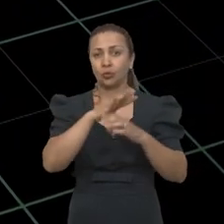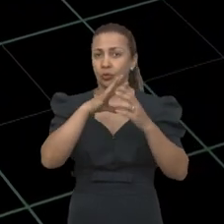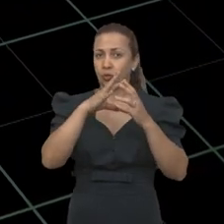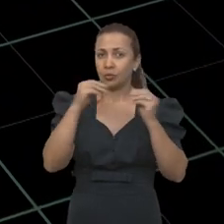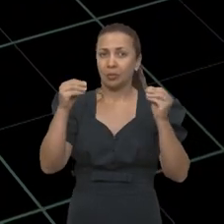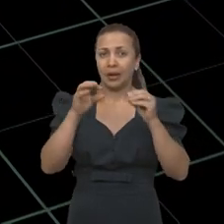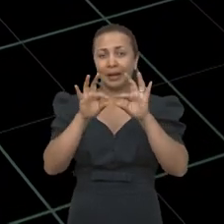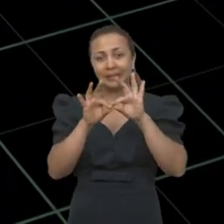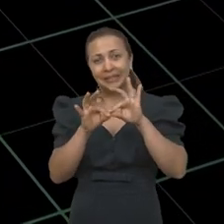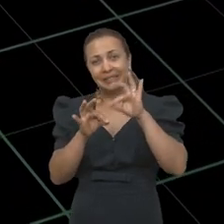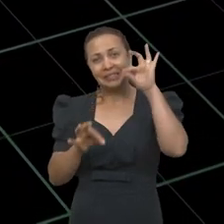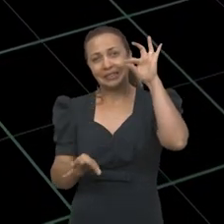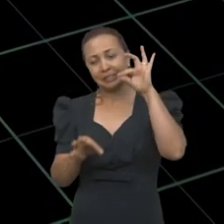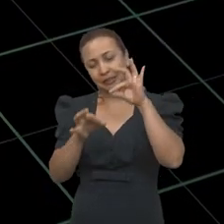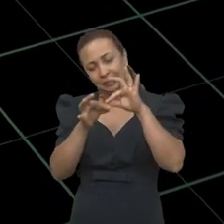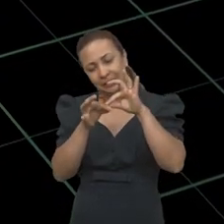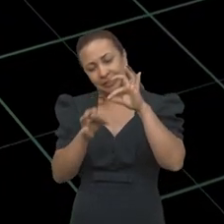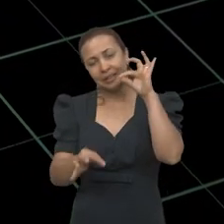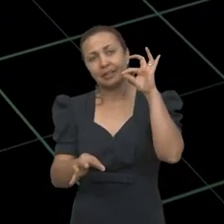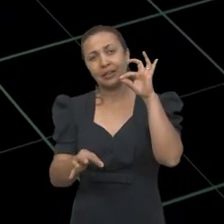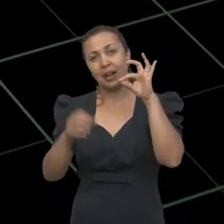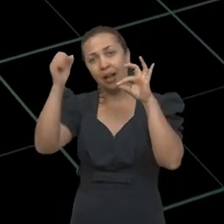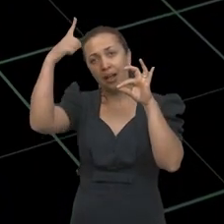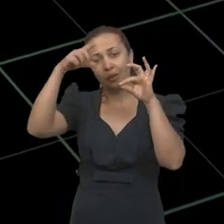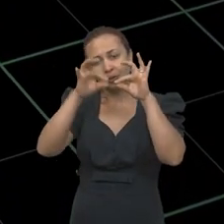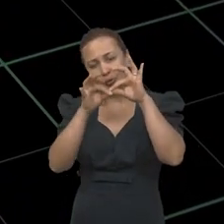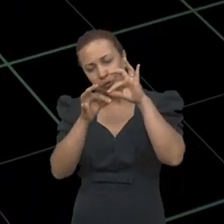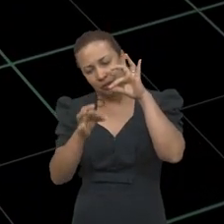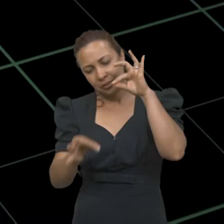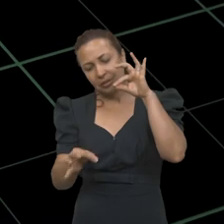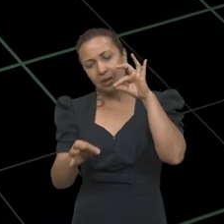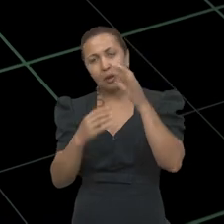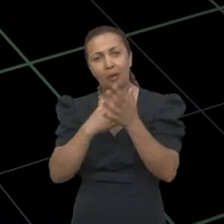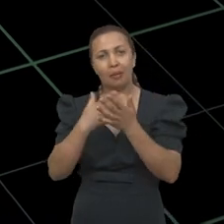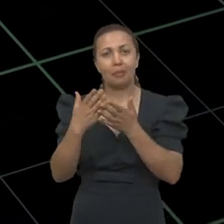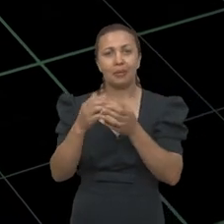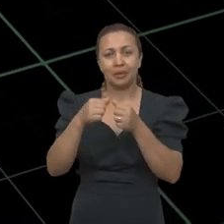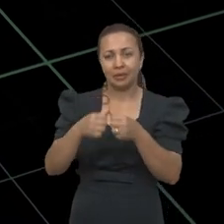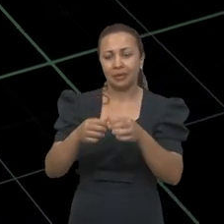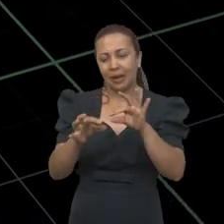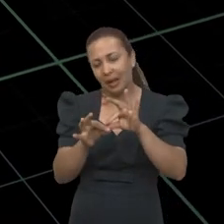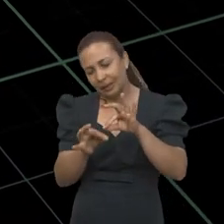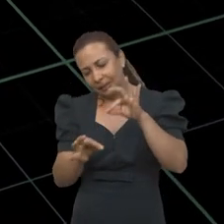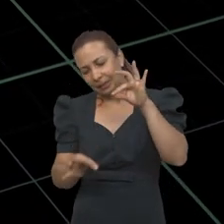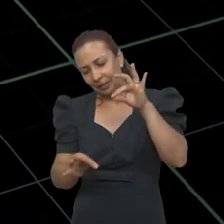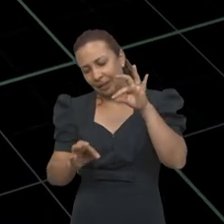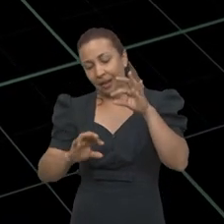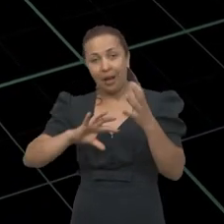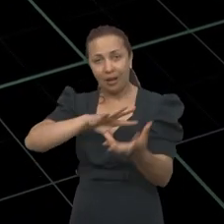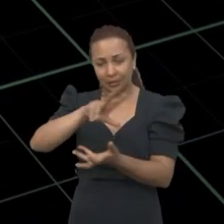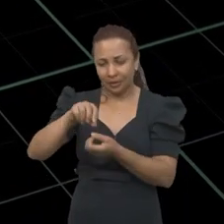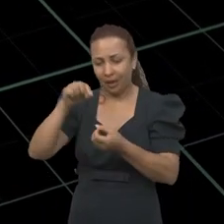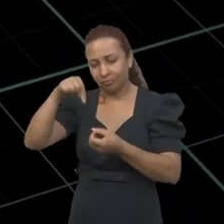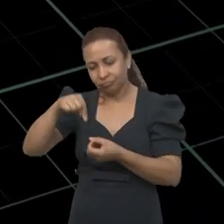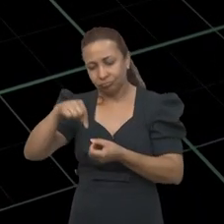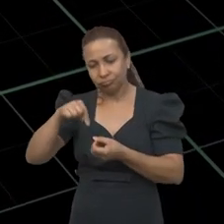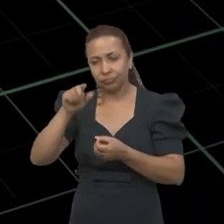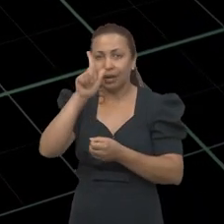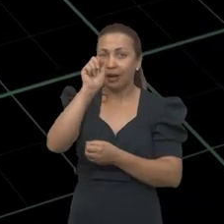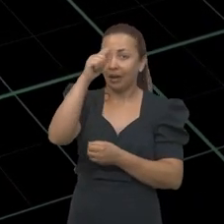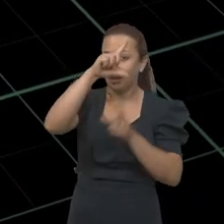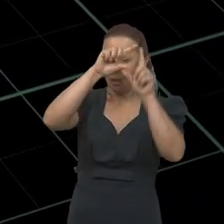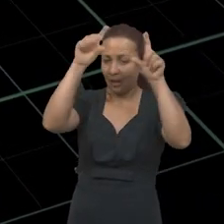chamar de um esticamento. A luz passa a esticar seu comprimento de onda,